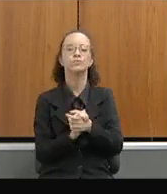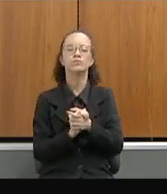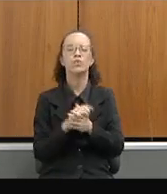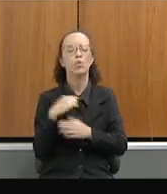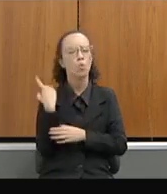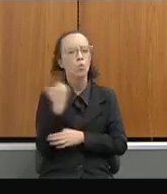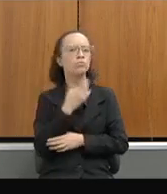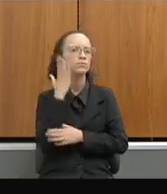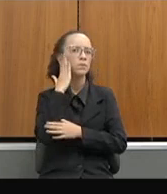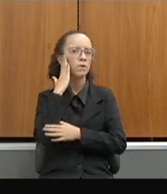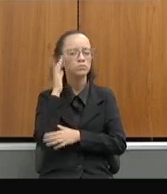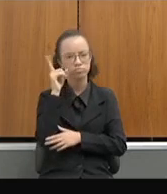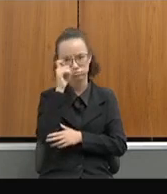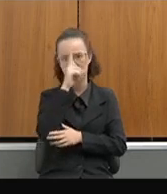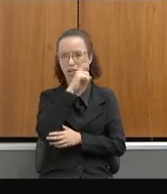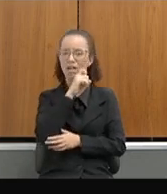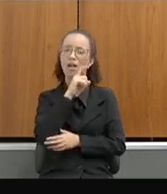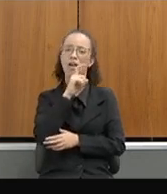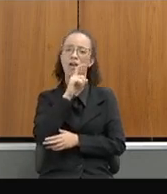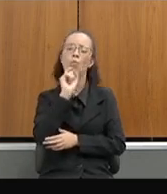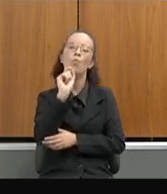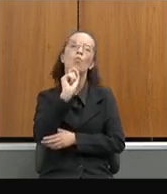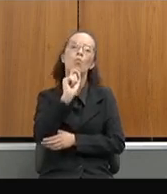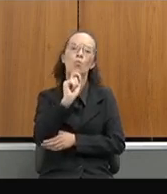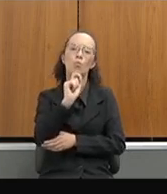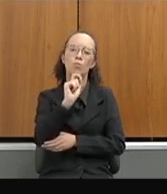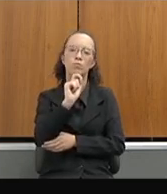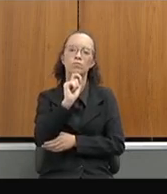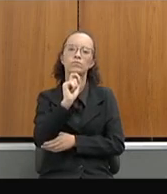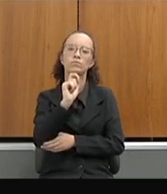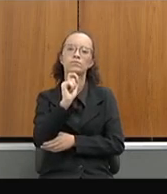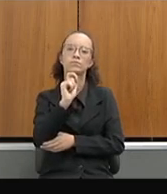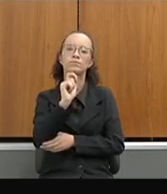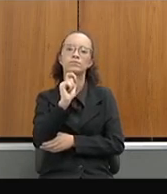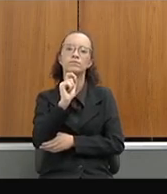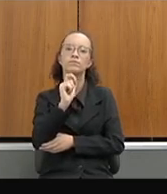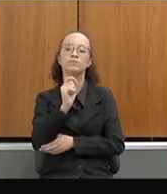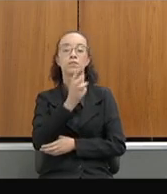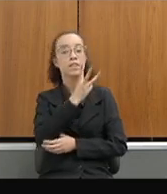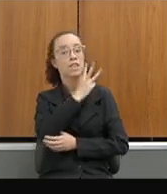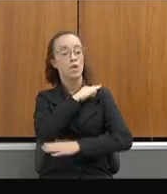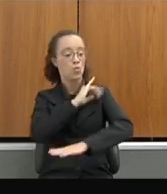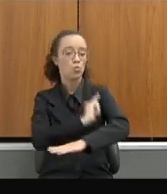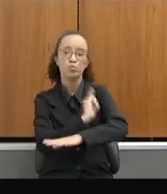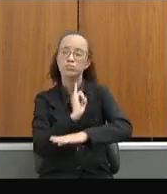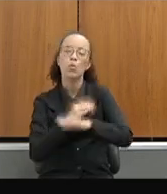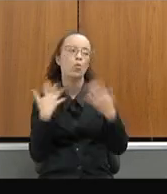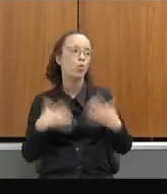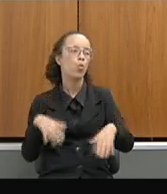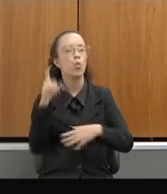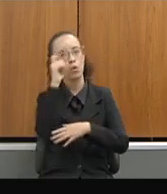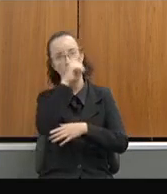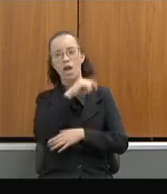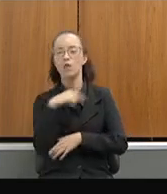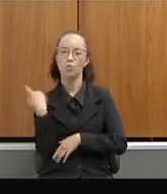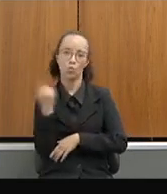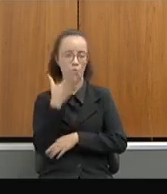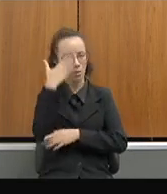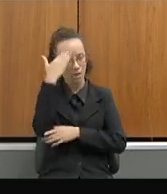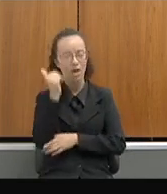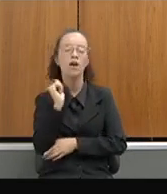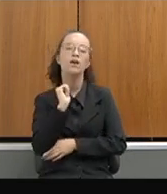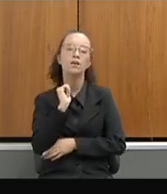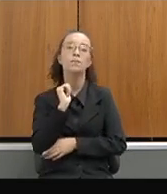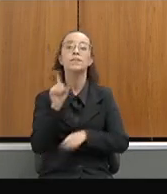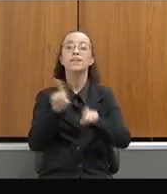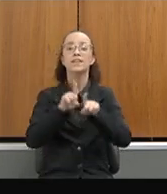dificuldade que é implantar o ensino médio em tempo integral. Sabemos que temos as questões